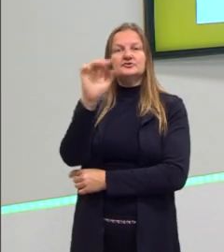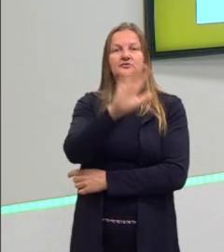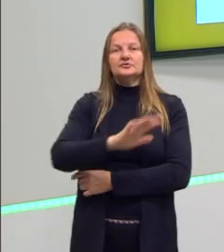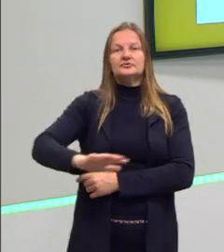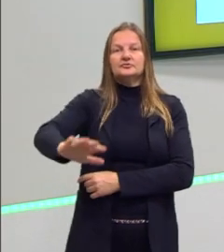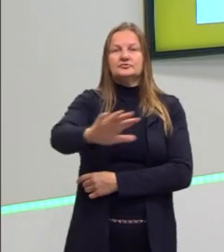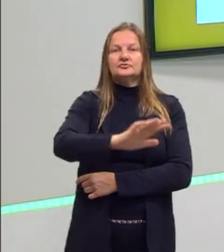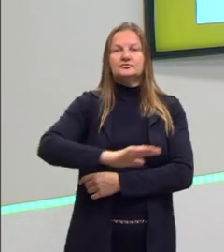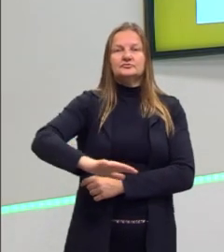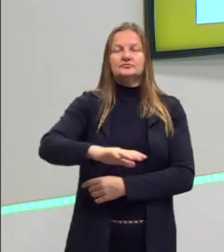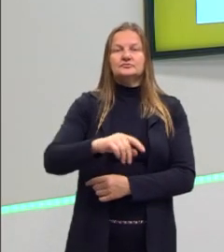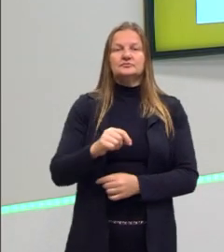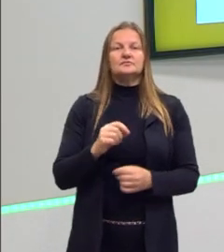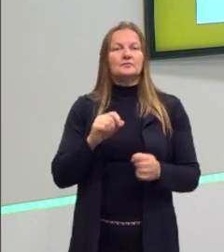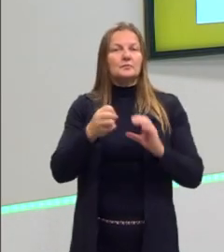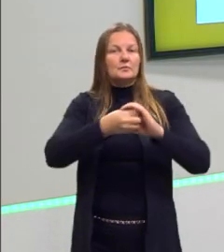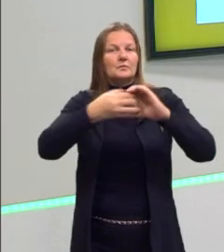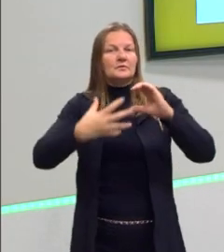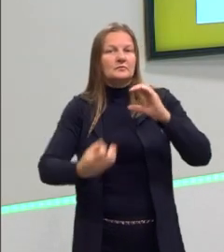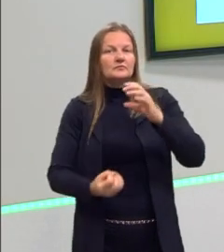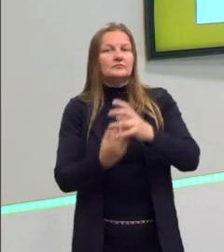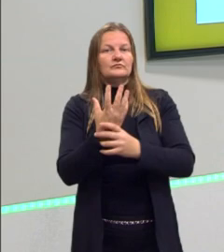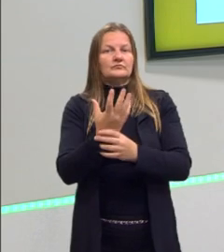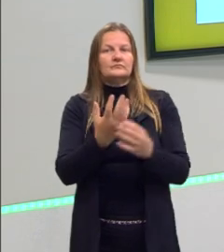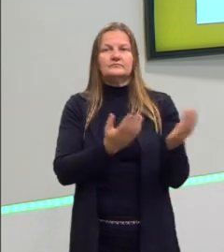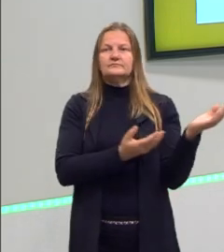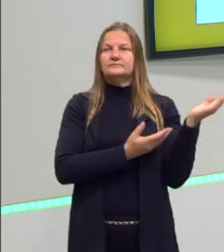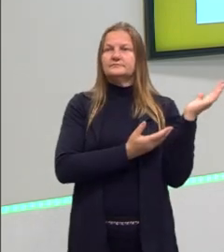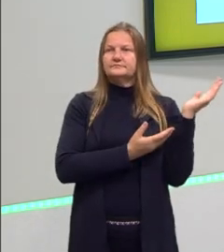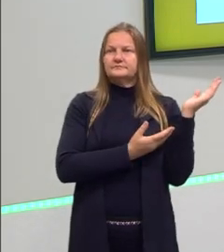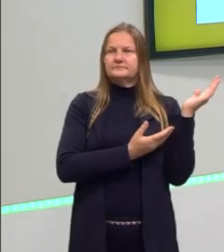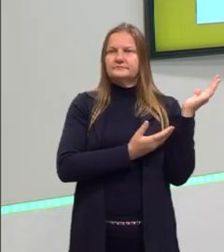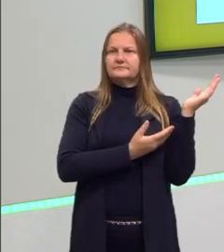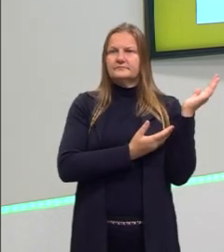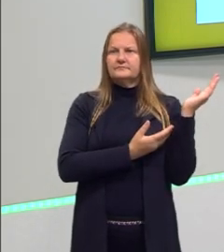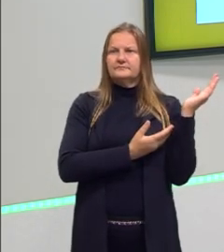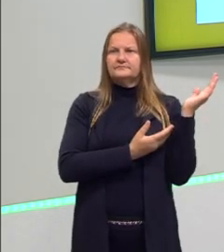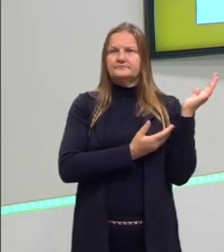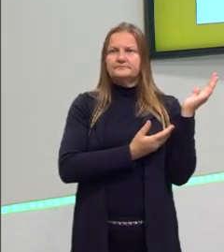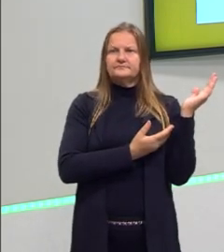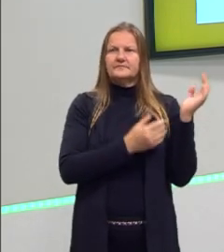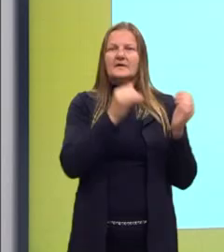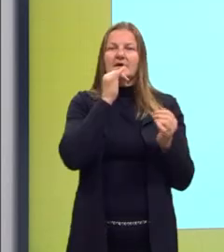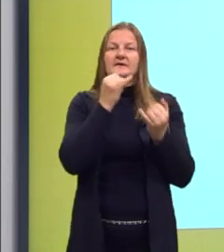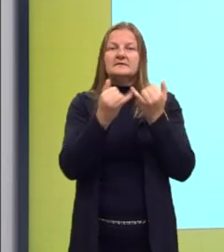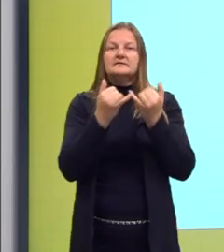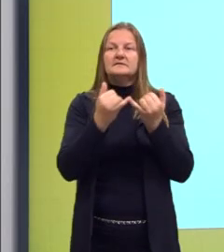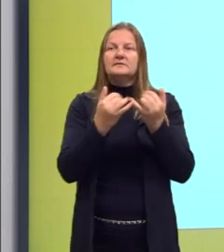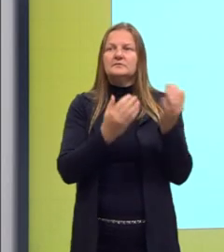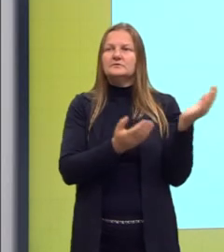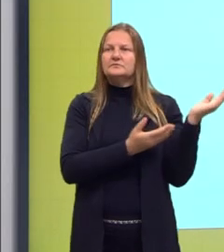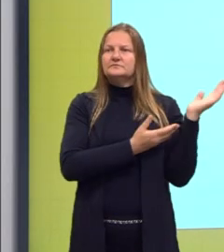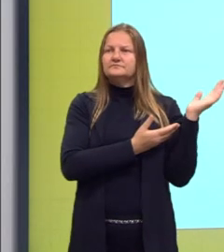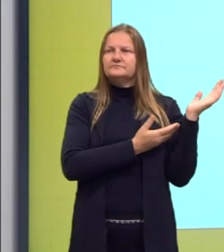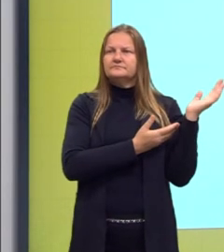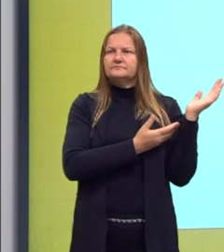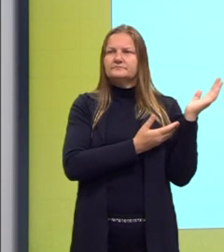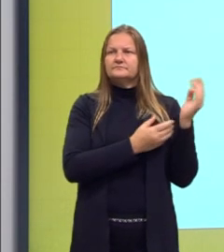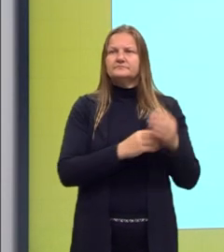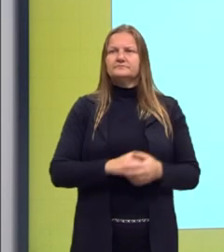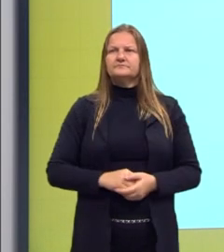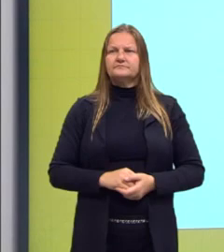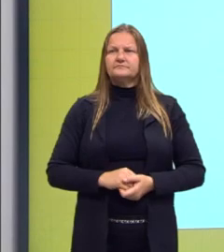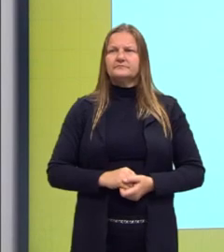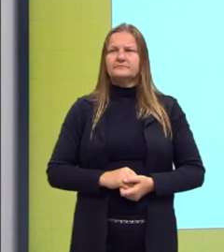Ele que vai selecionar as características. Então, aqui é um exemplo dos tentilhões de Galápagos. Que